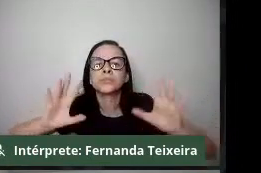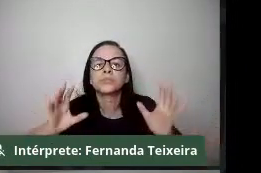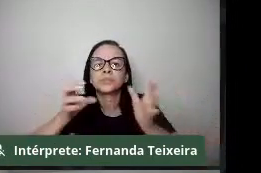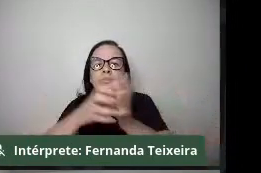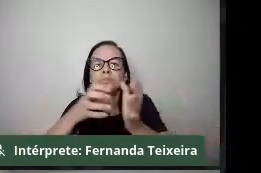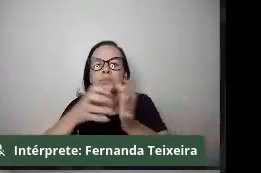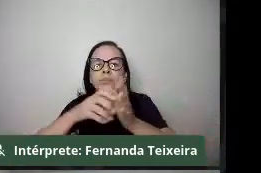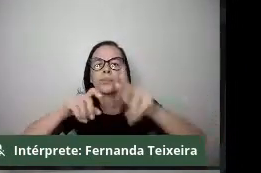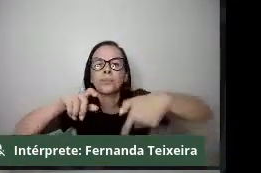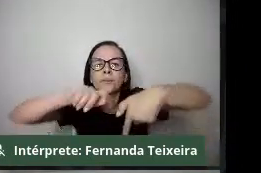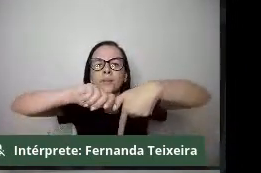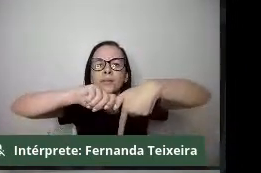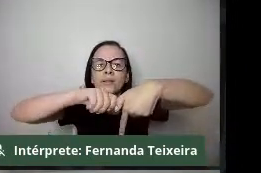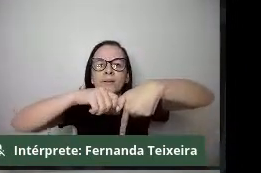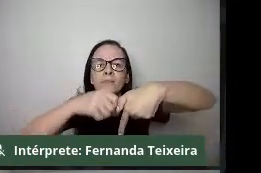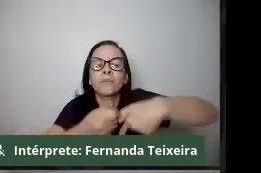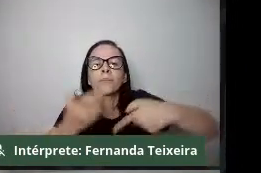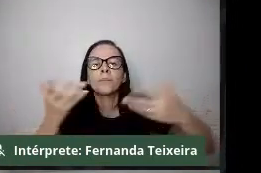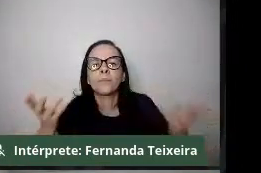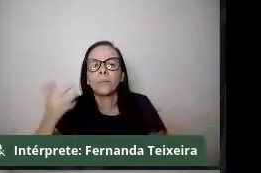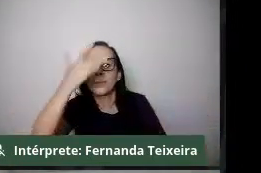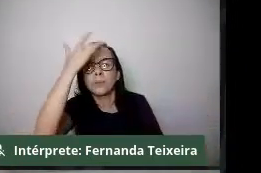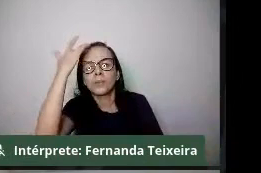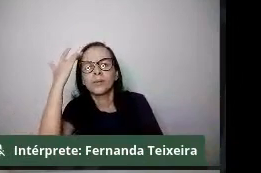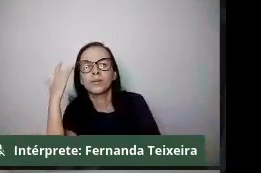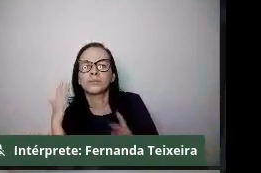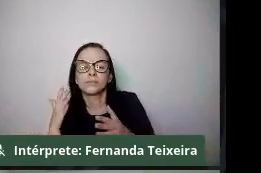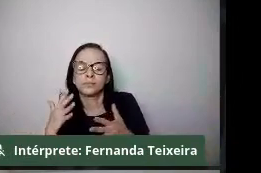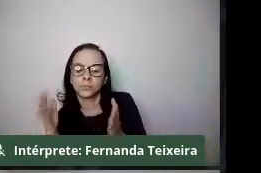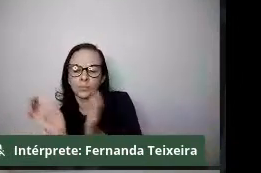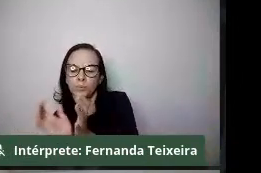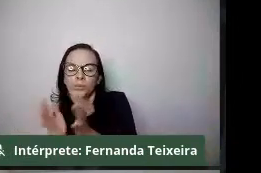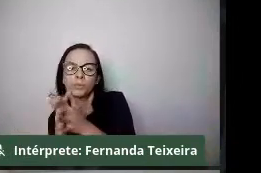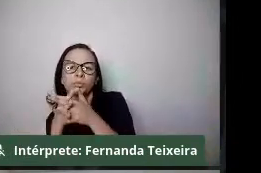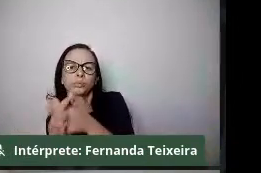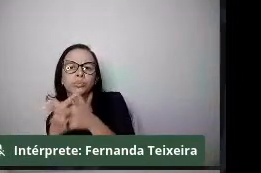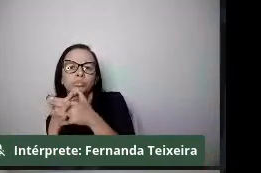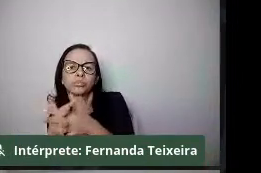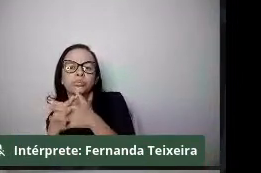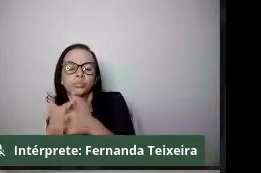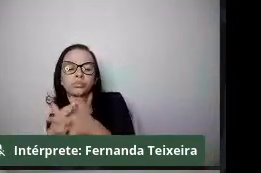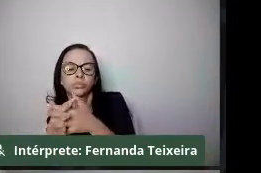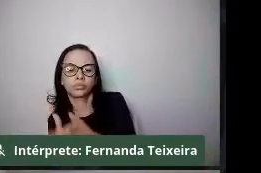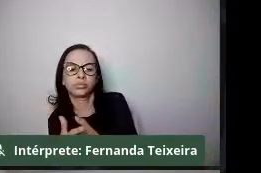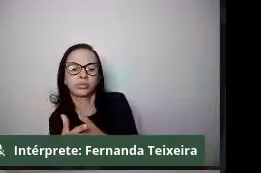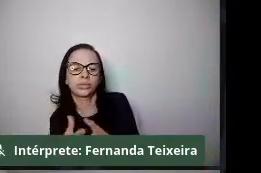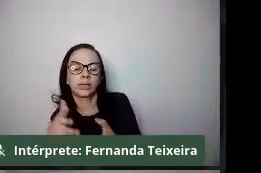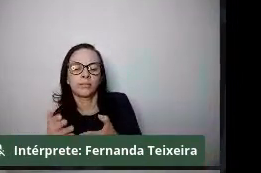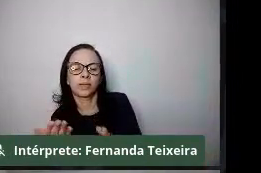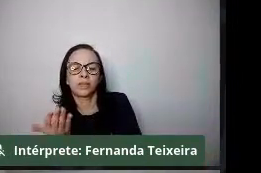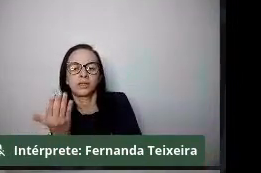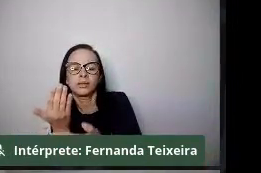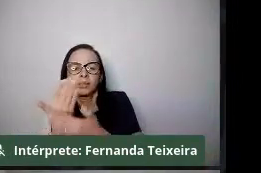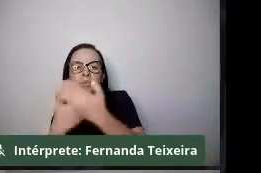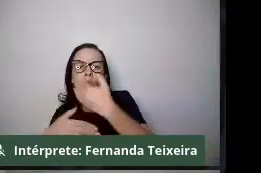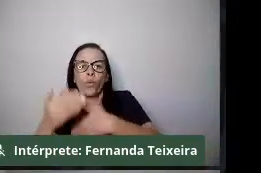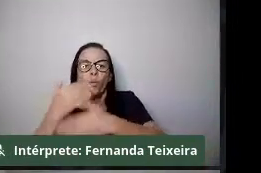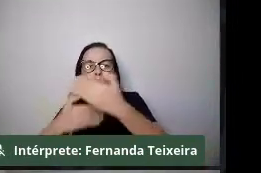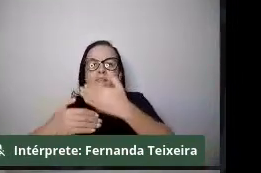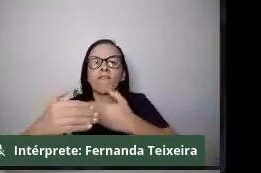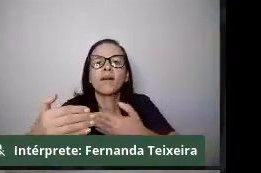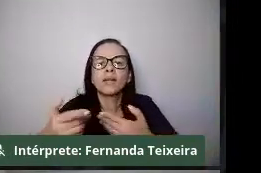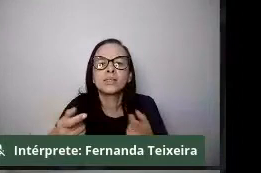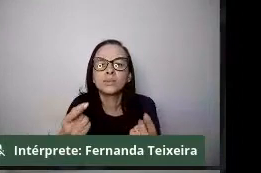o avanço do capital, na medida em que, como também Valéria, basicamente, já pontuou para a gente aqui,